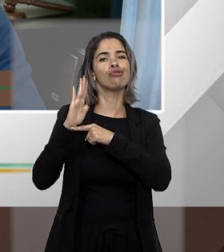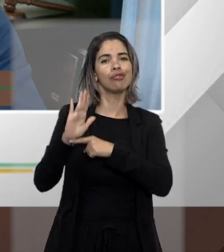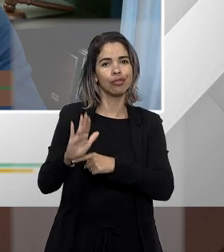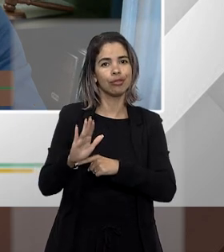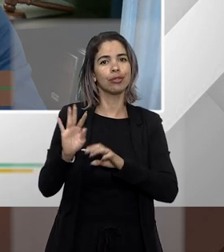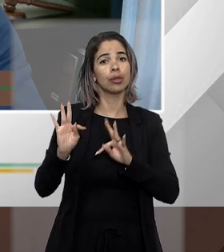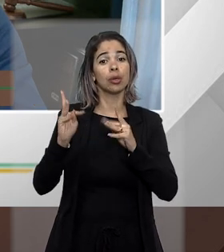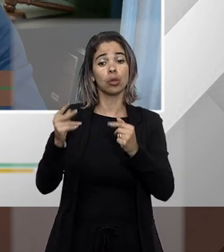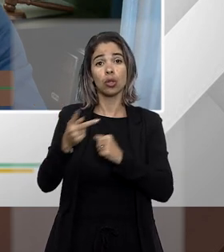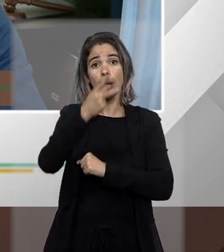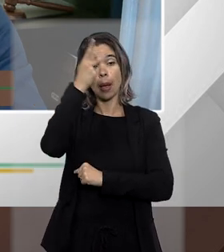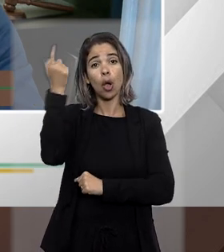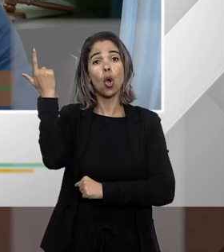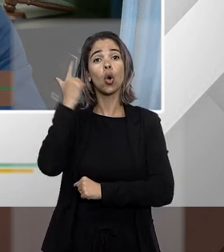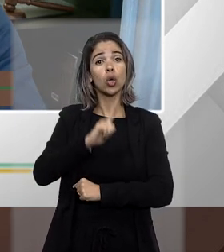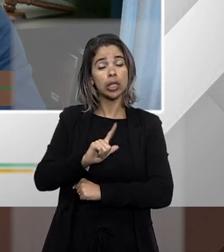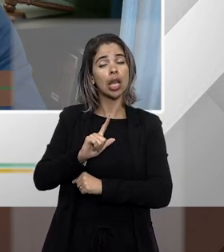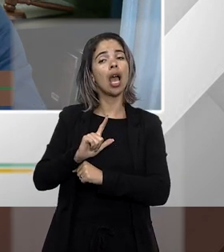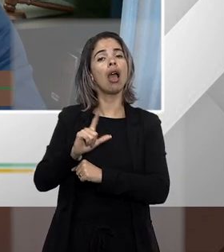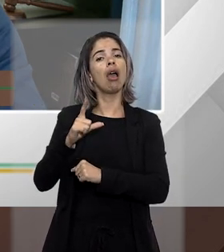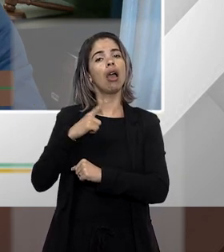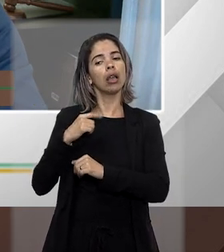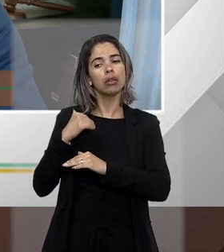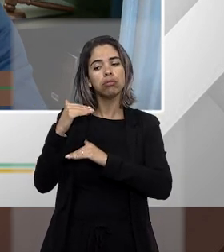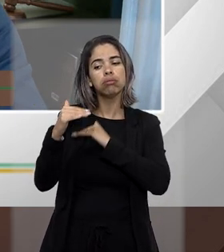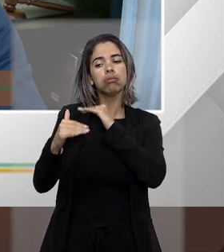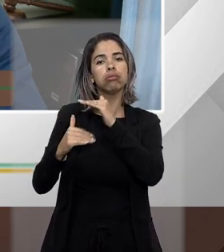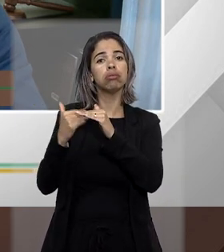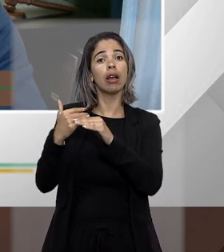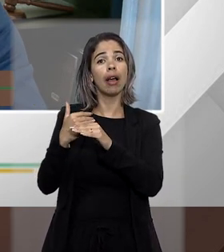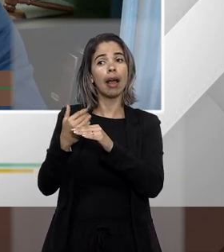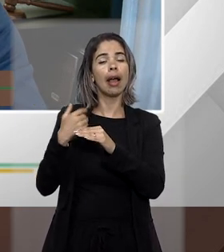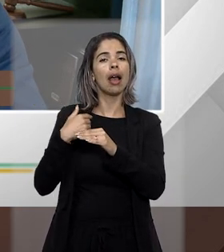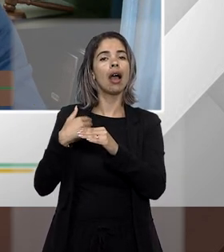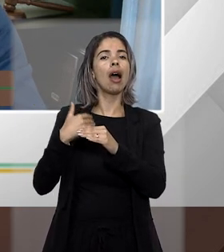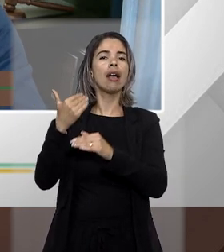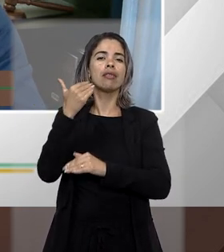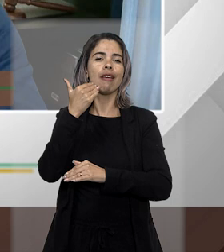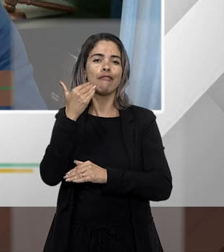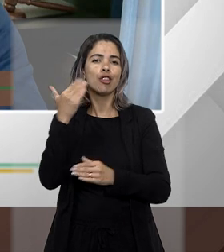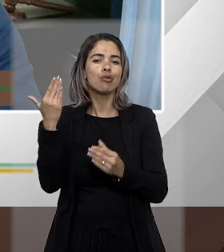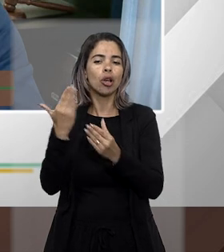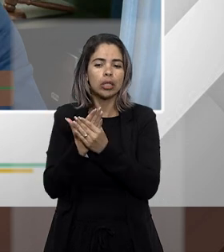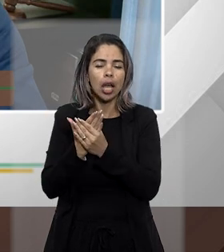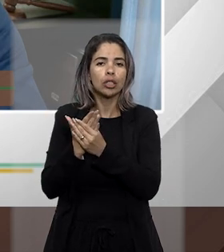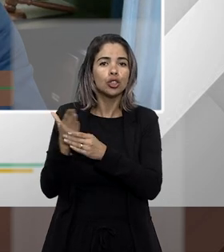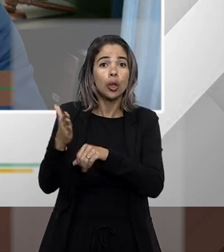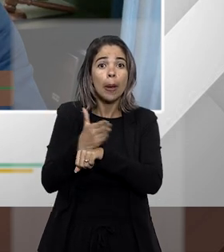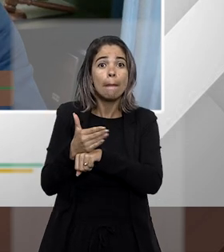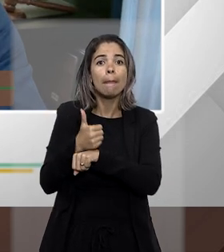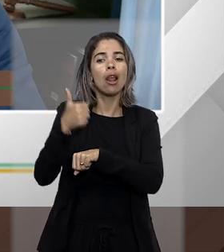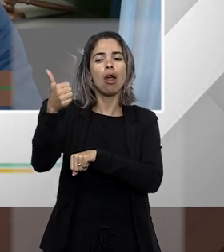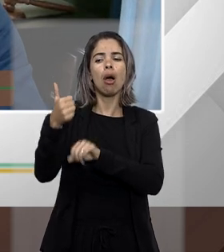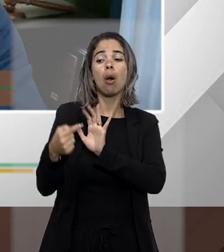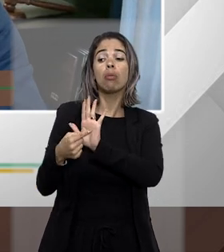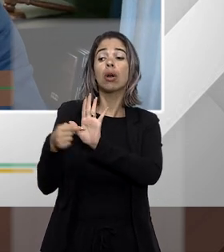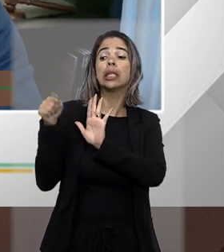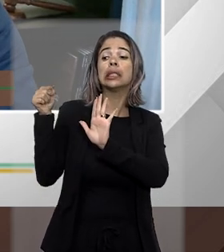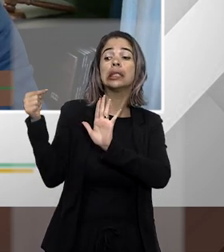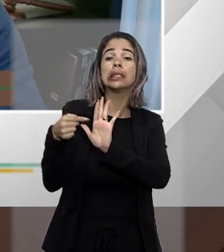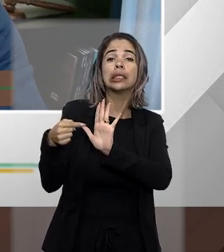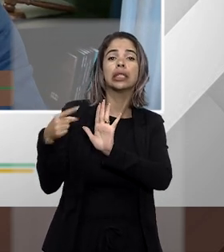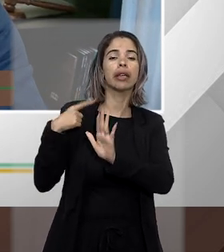defeitos processuais cooperar o juiz apontando aonde que está esse defeito cooperar o juiz